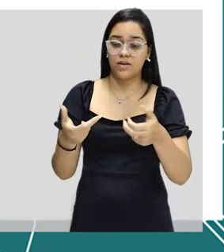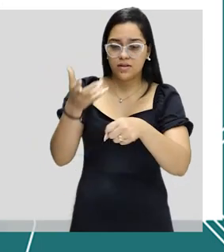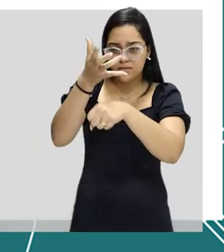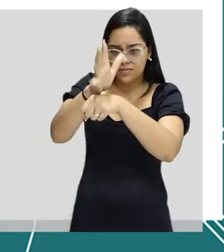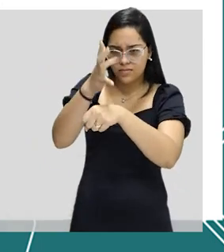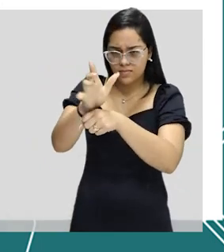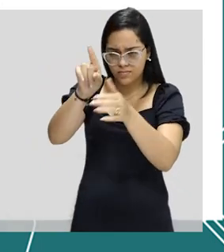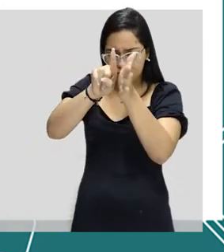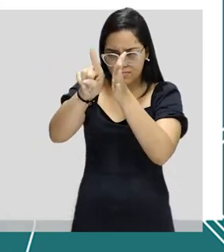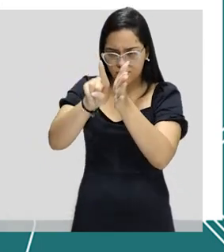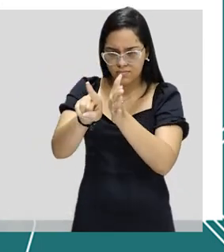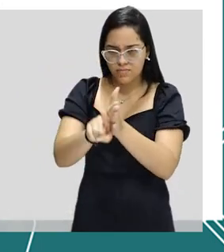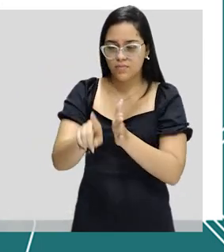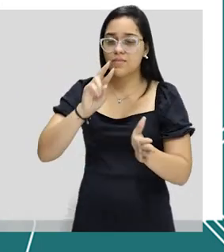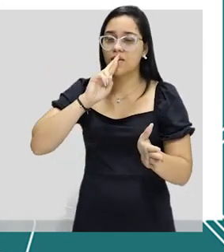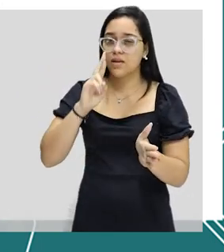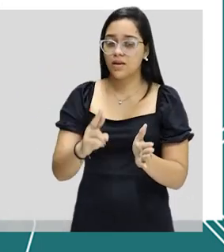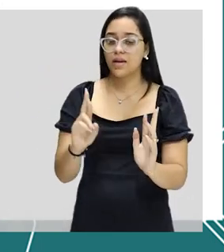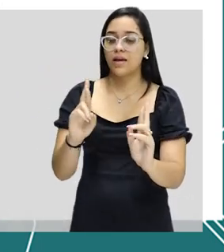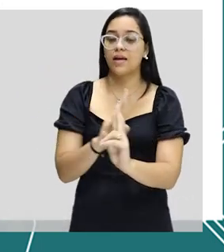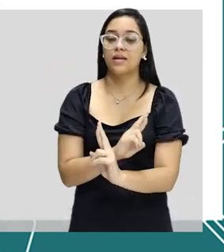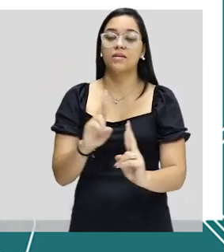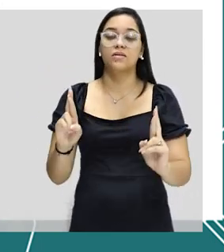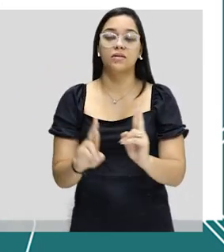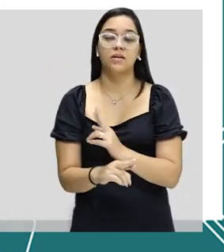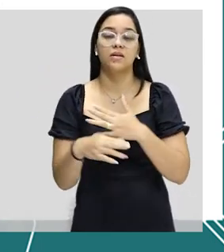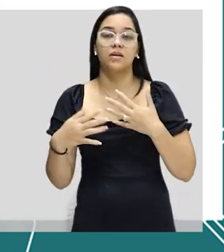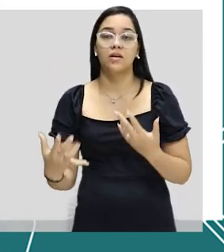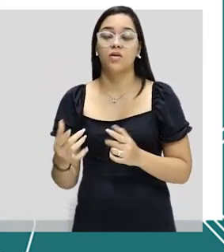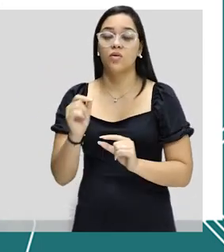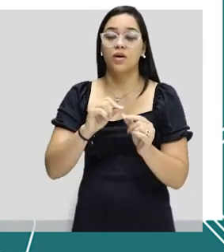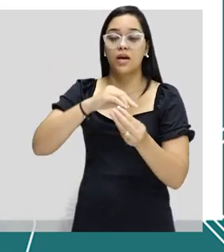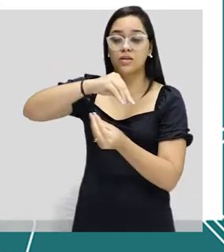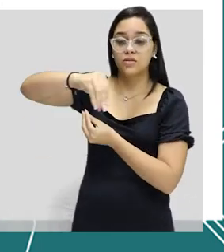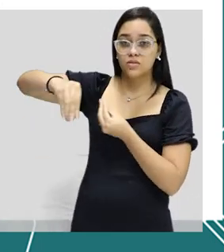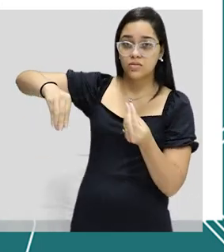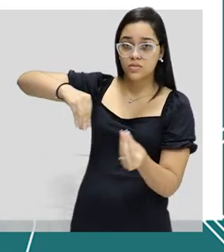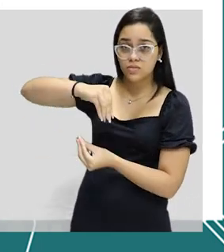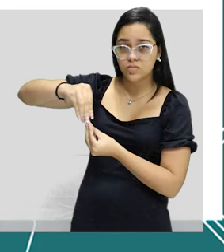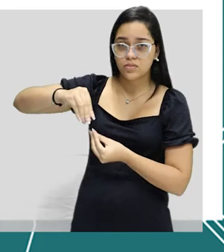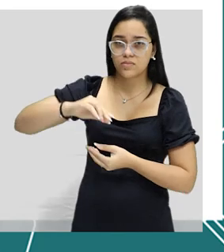exercícios relacionados às soluções,